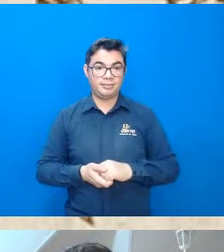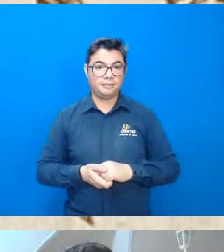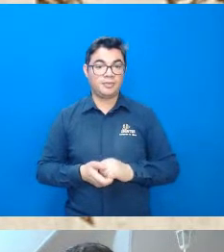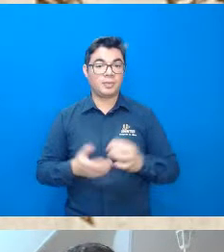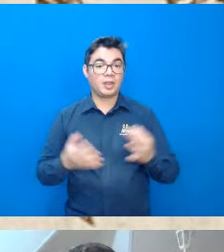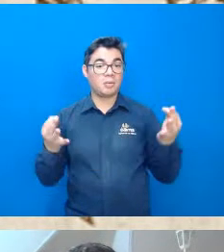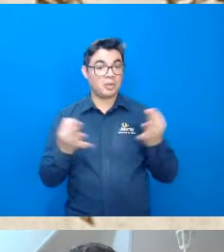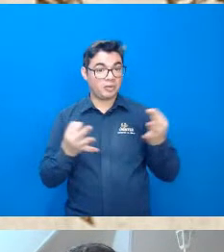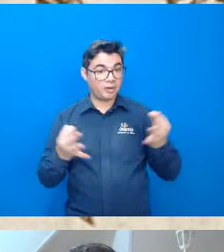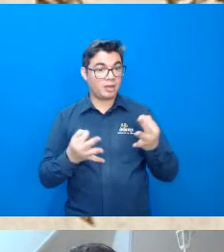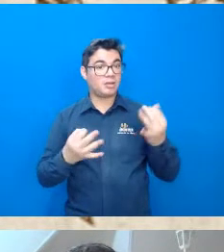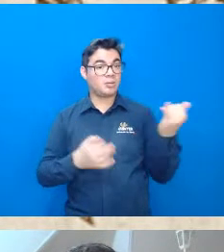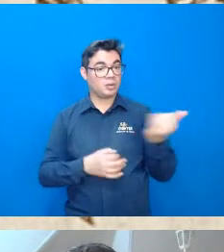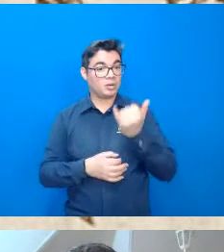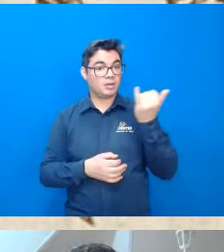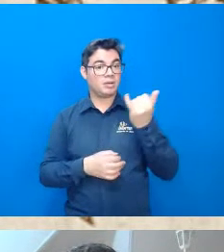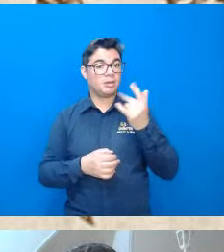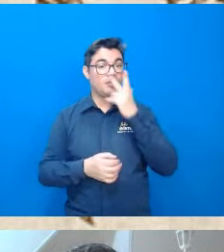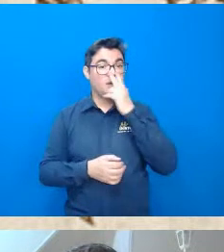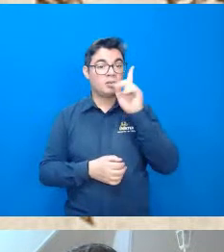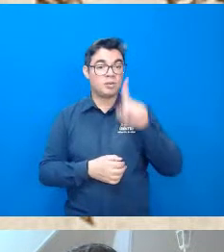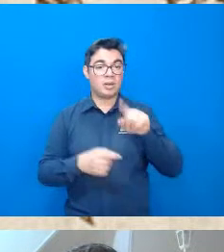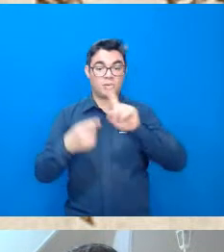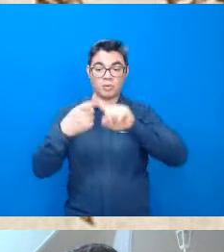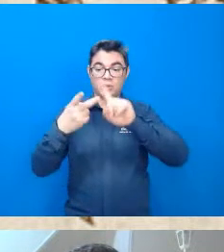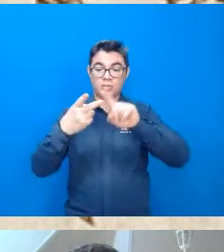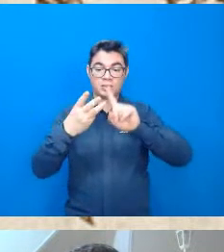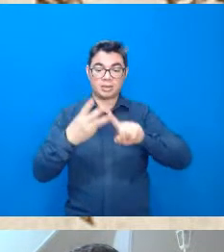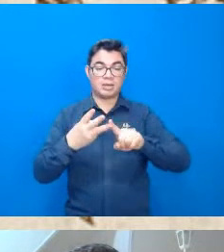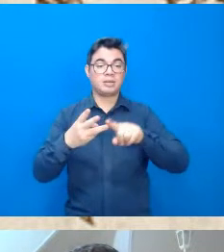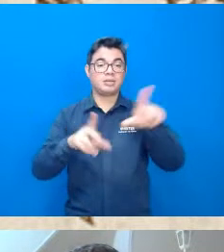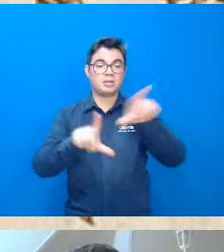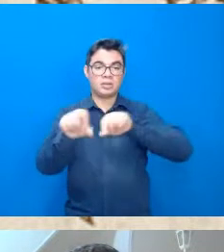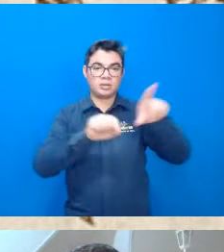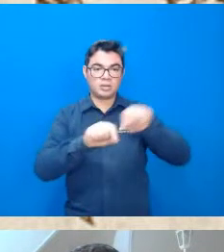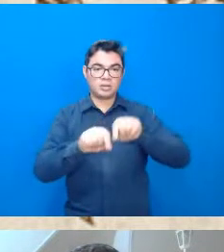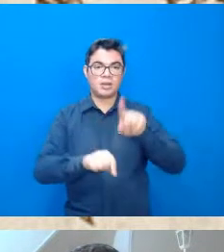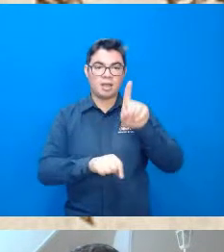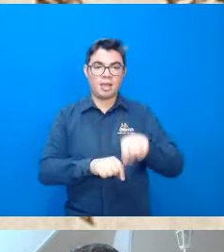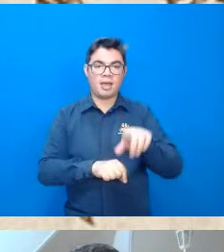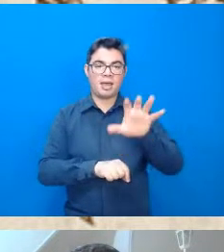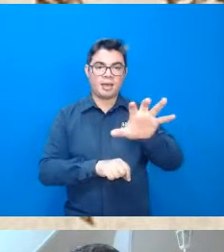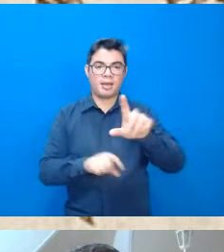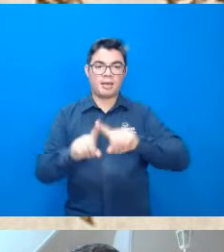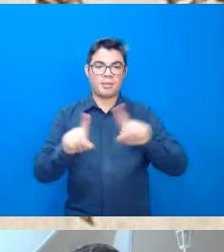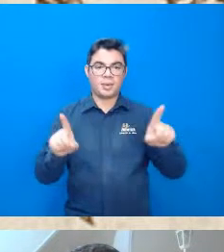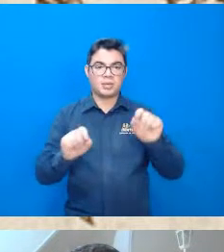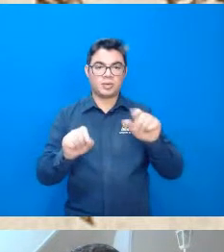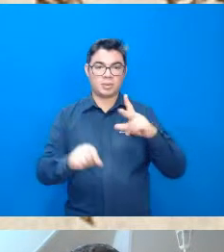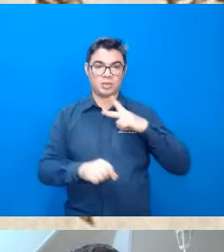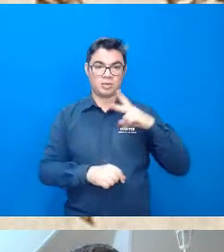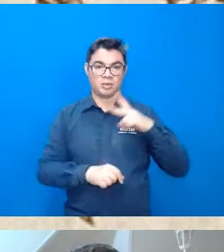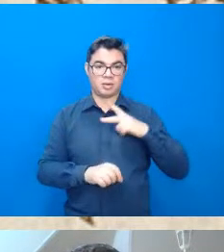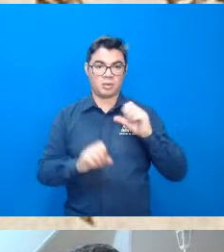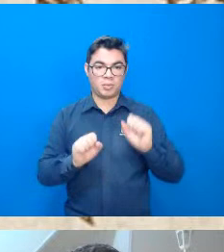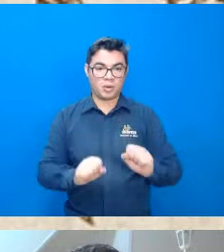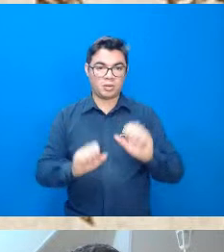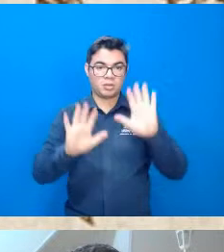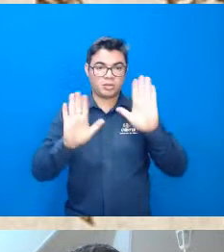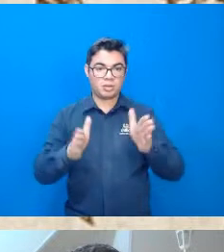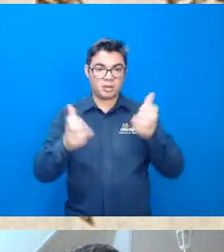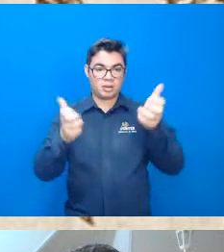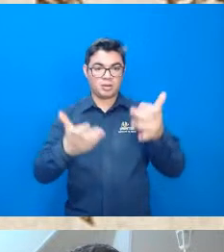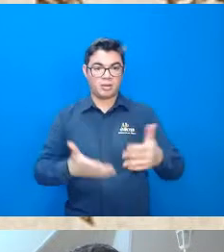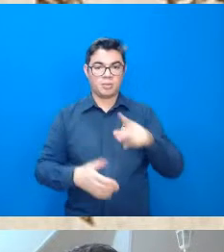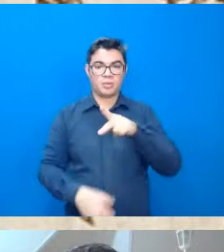Perfeito Eu acho que aqui das perguntas que eu tinha selecionado seriam estas eu tenho uma em particular não sei se a gente passa o professor